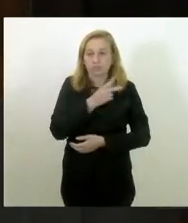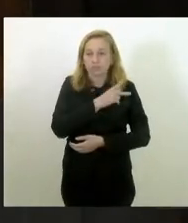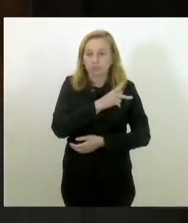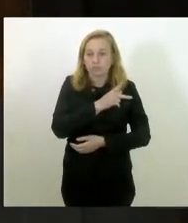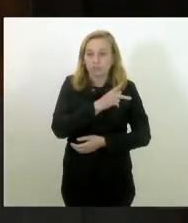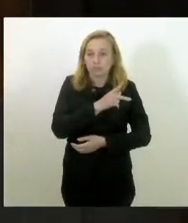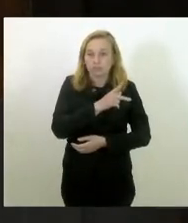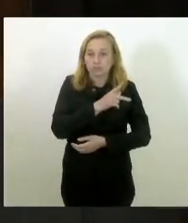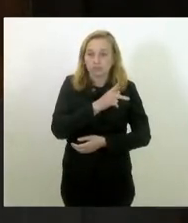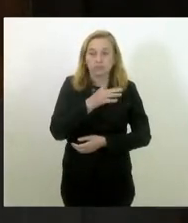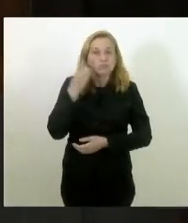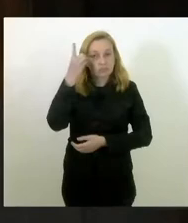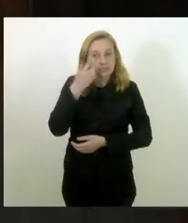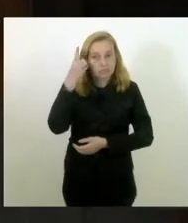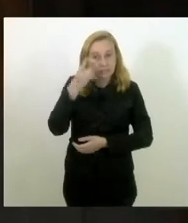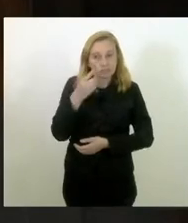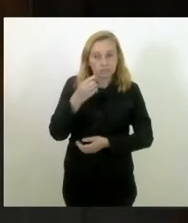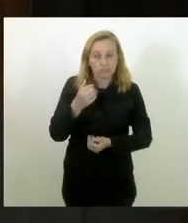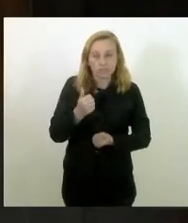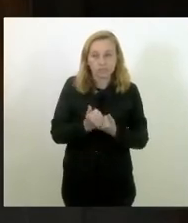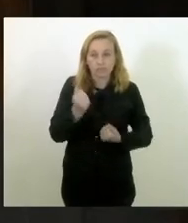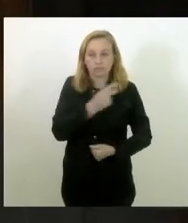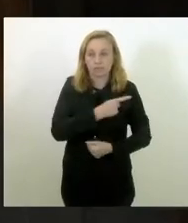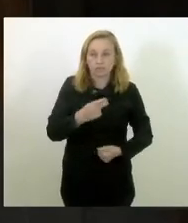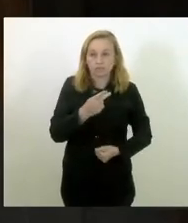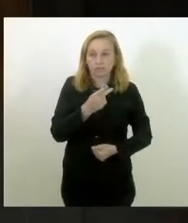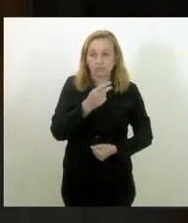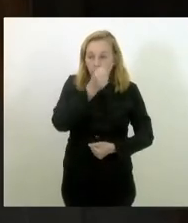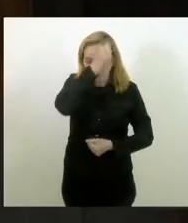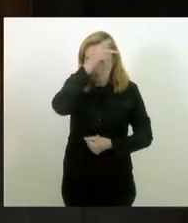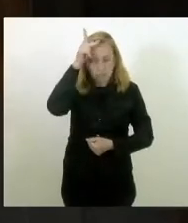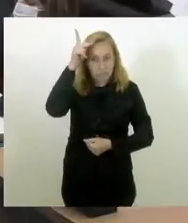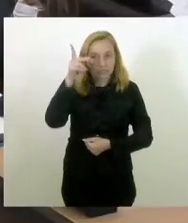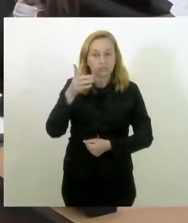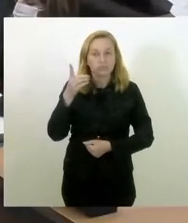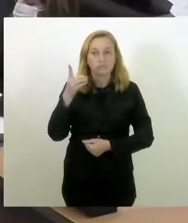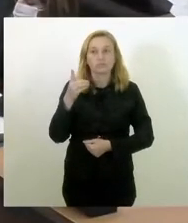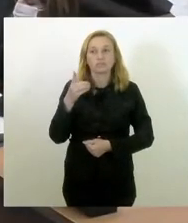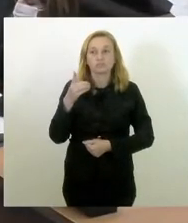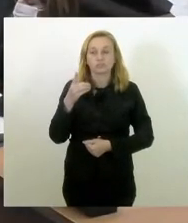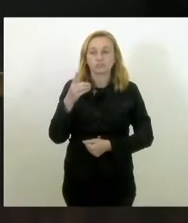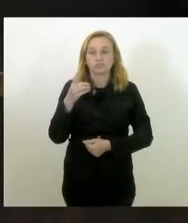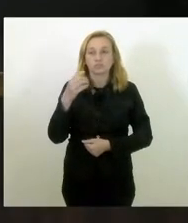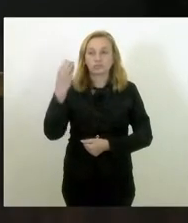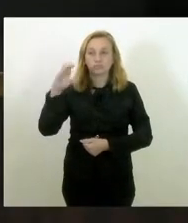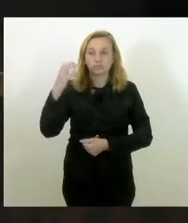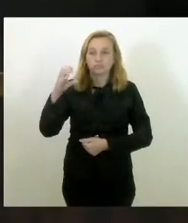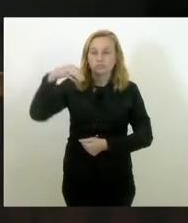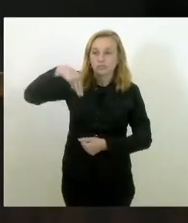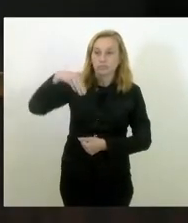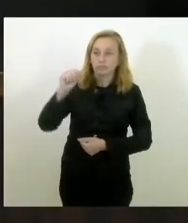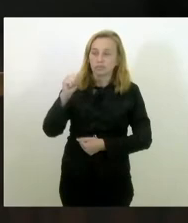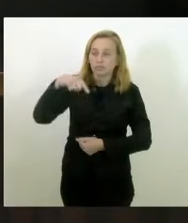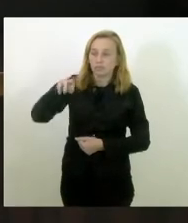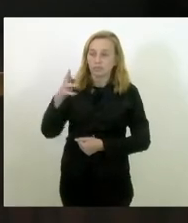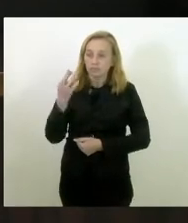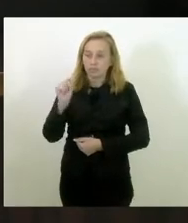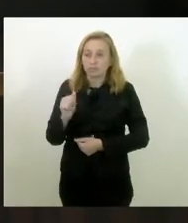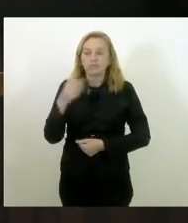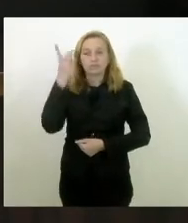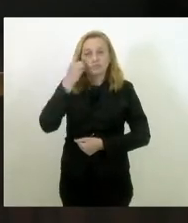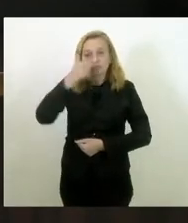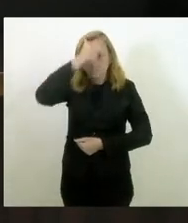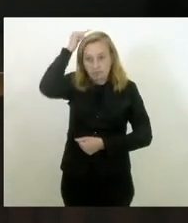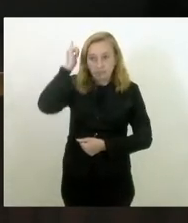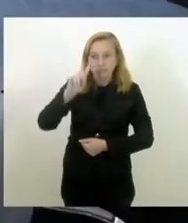Niterói, Paulo Bagueira, um abraço ao Bagueira, prazer tê-lo aqui, Bagueira, meu querido amigo, grande abraço. Seja bem-vindo, Bagueirão. Deputado Luiz Paulo, em